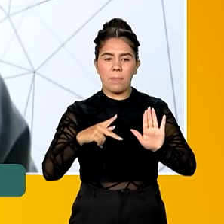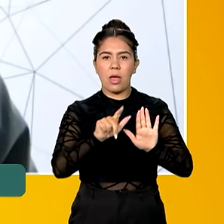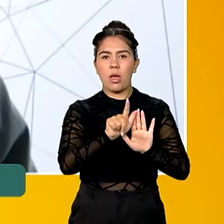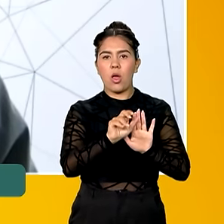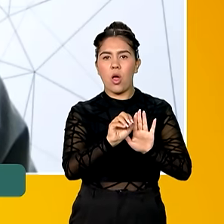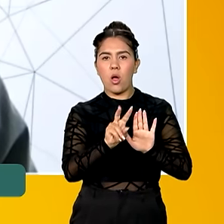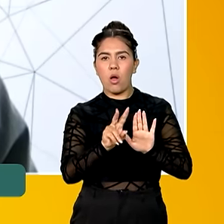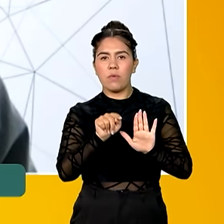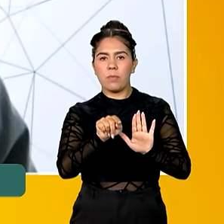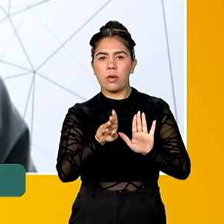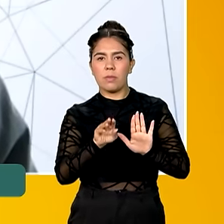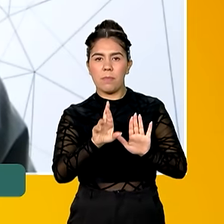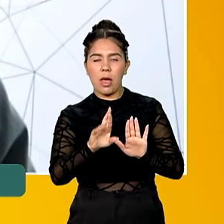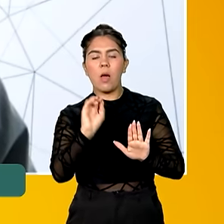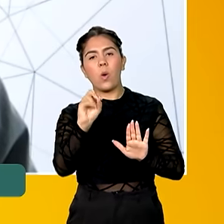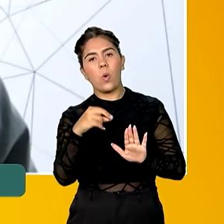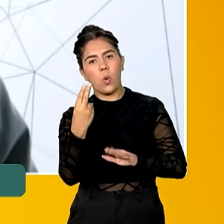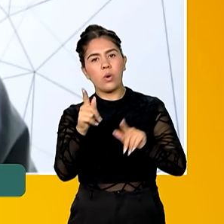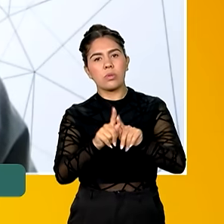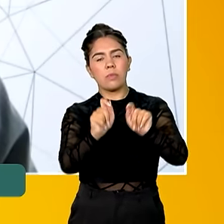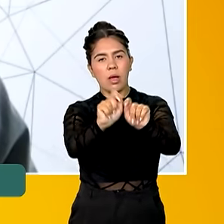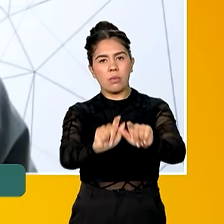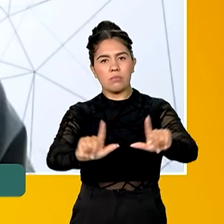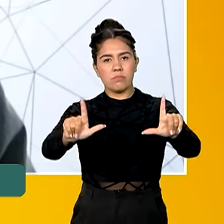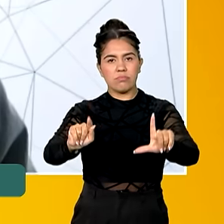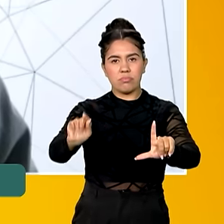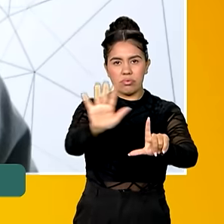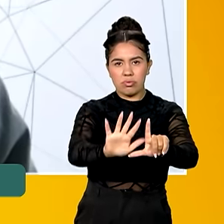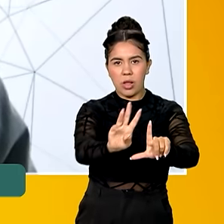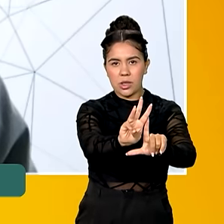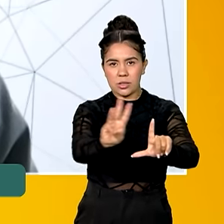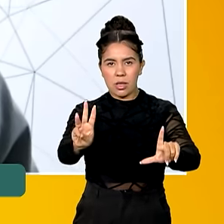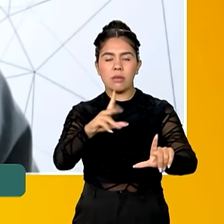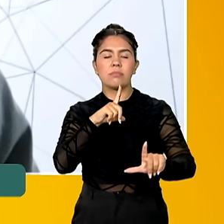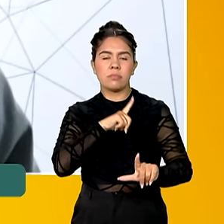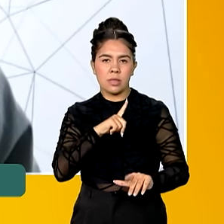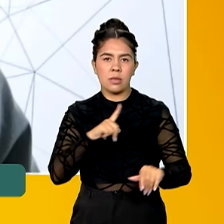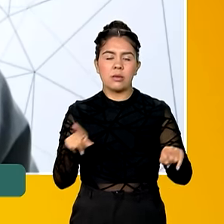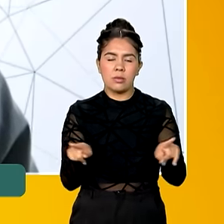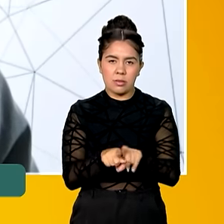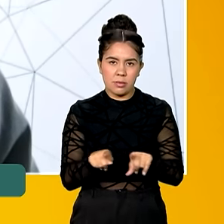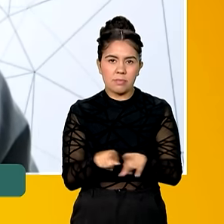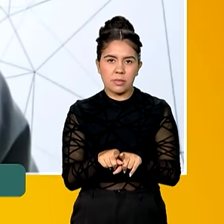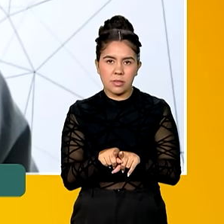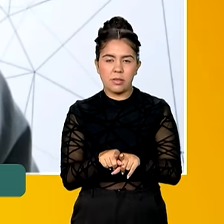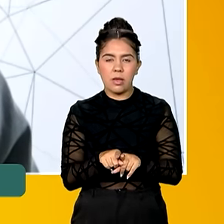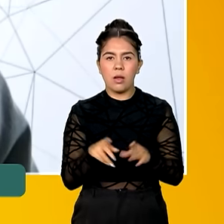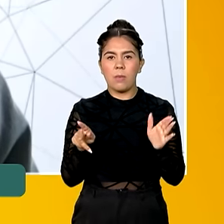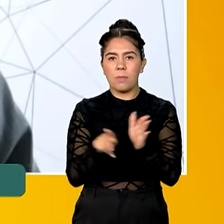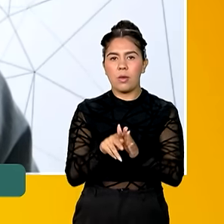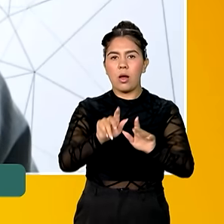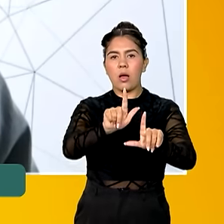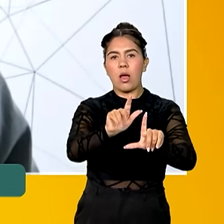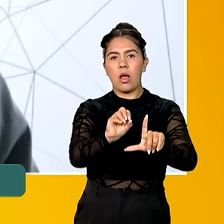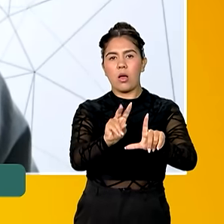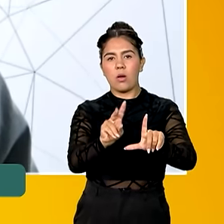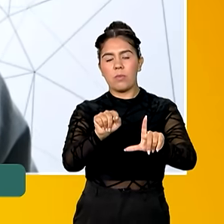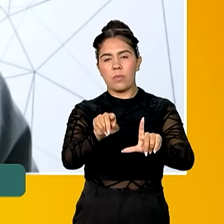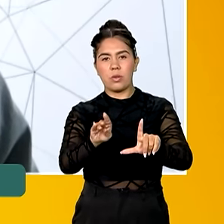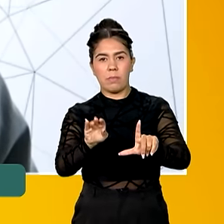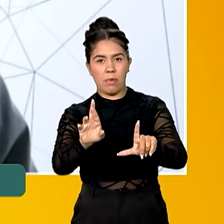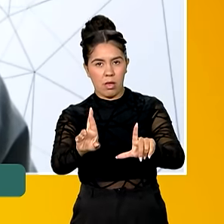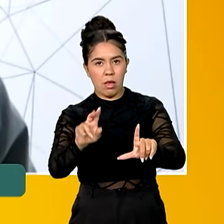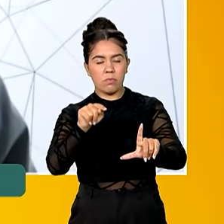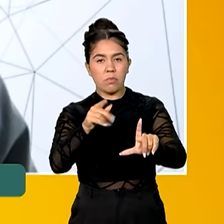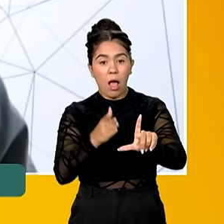principal do aplicativo vai ter o menu de assinatura de documentos, quanto pelo portal web do Gov.br também,